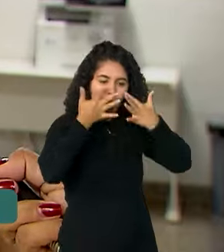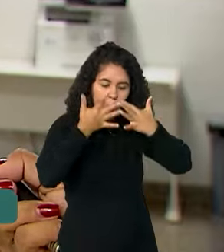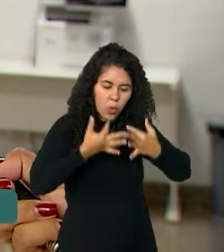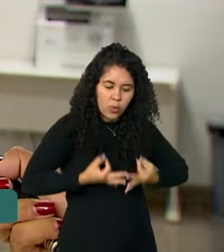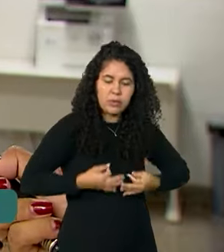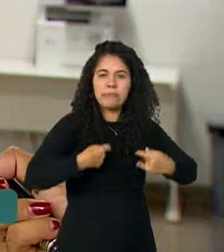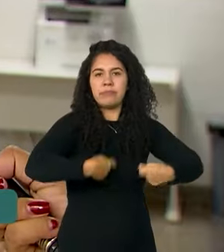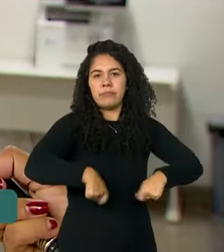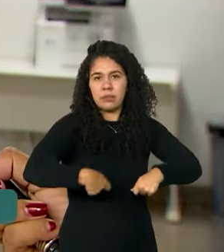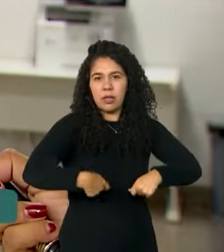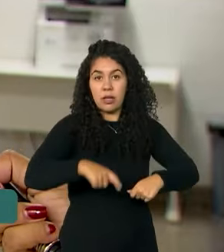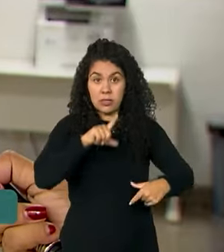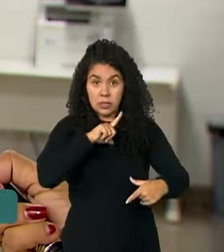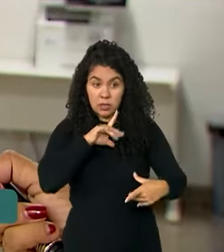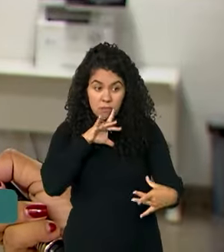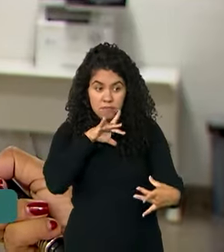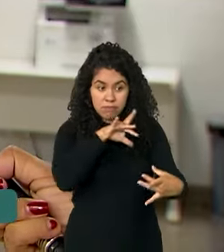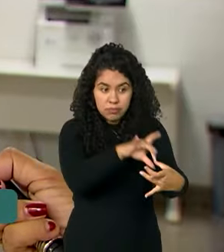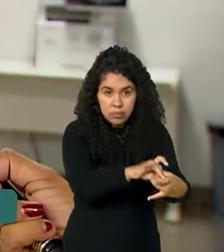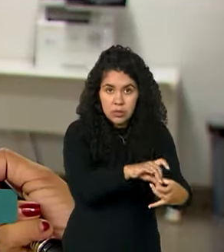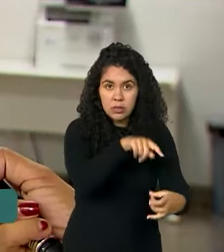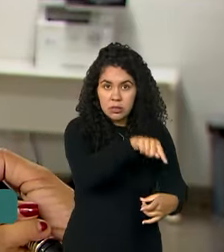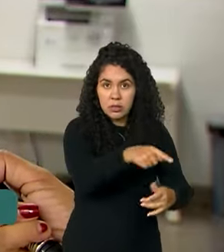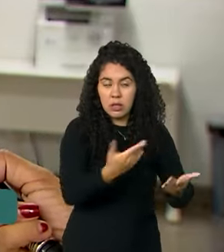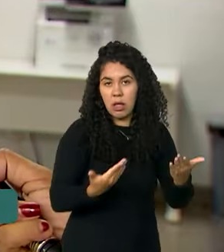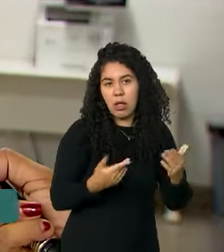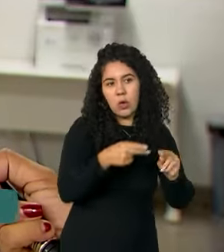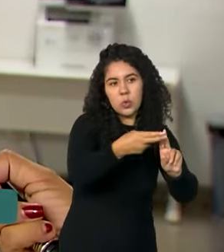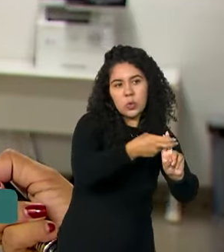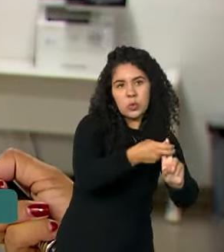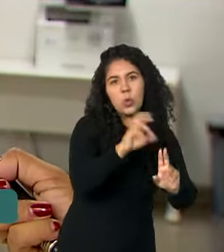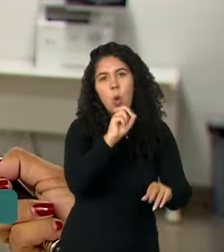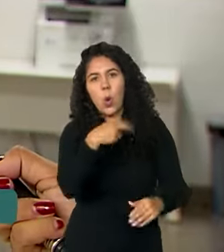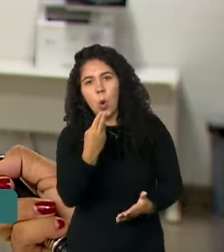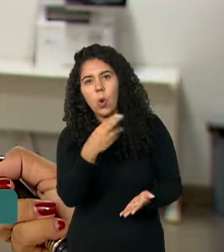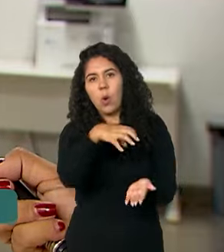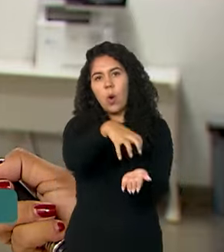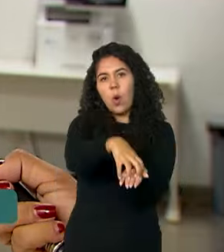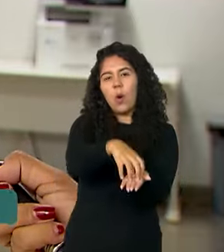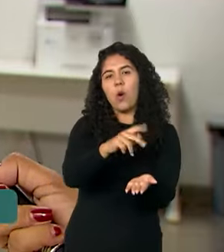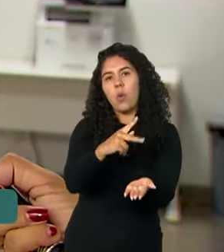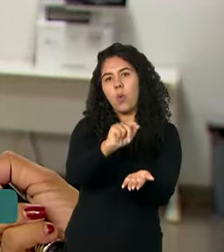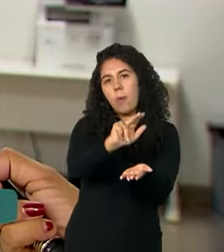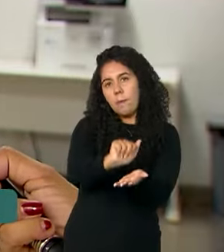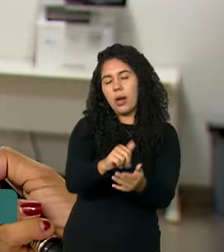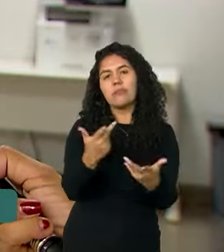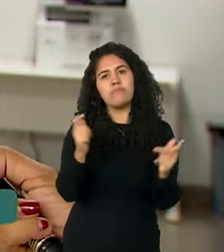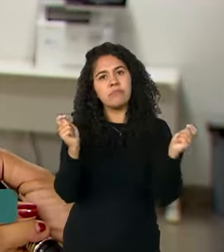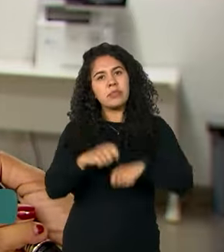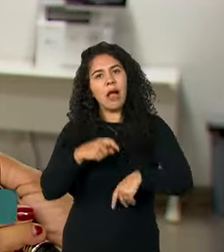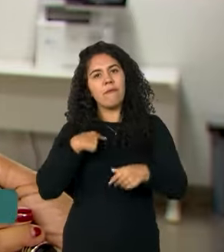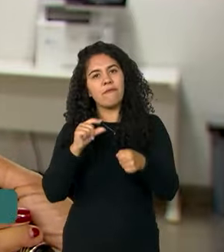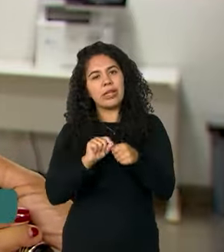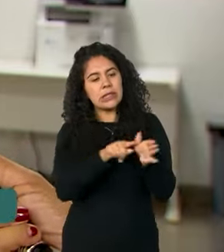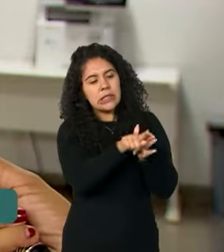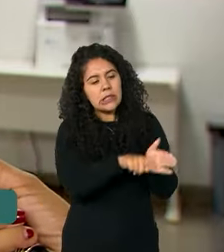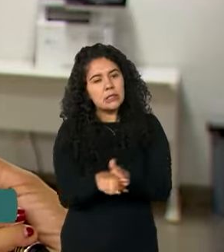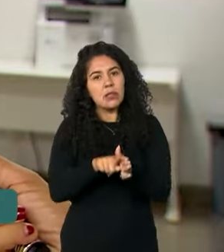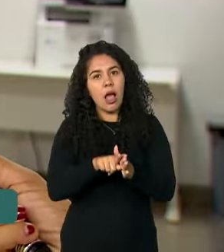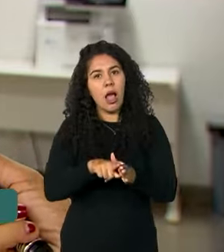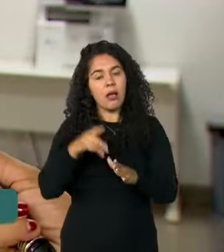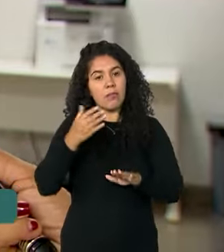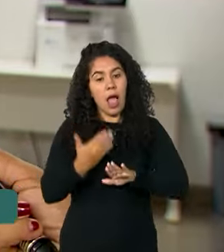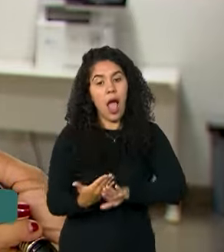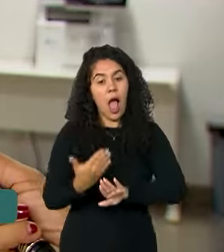ali, você estando vinculado a um serviço de saúde, é possível que você faça os exames e detecte de forma